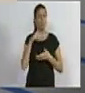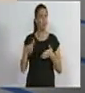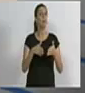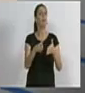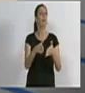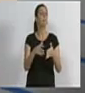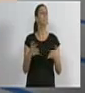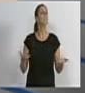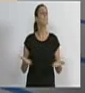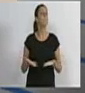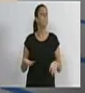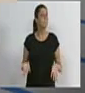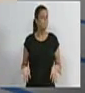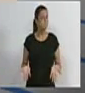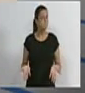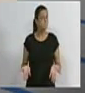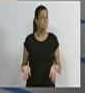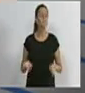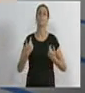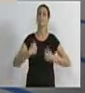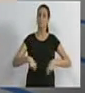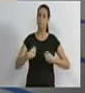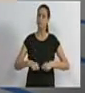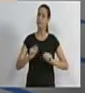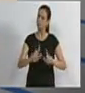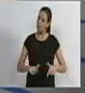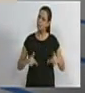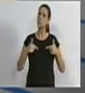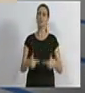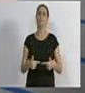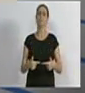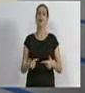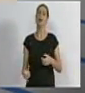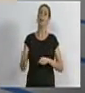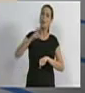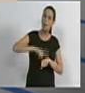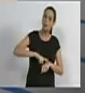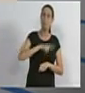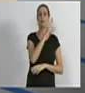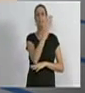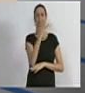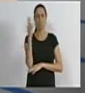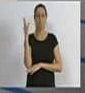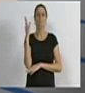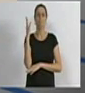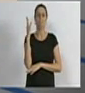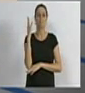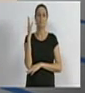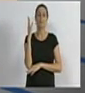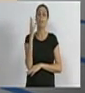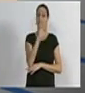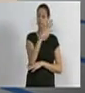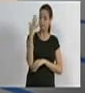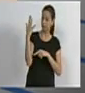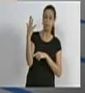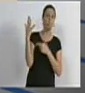E agora? Agora precisamos agir para reequilibrar esse ciclo. Sem a mata, a água